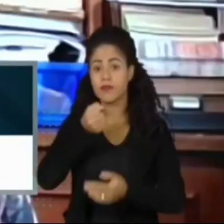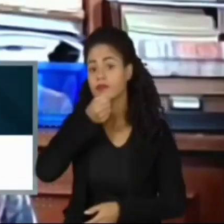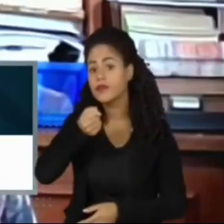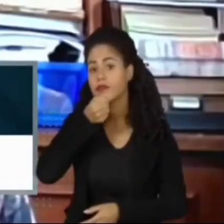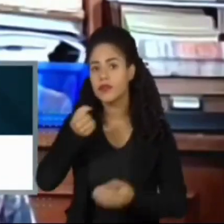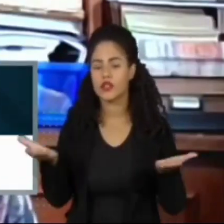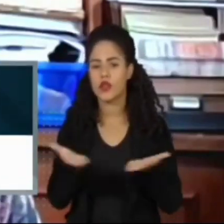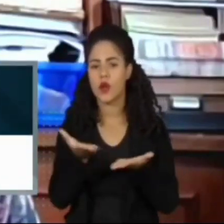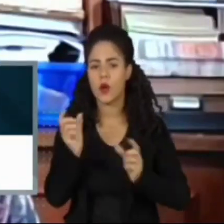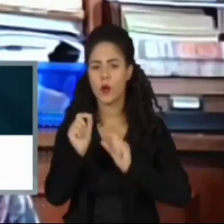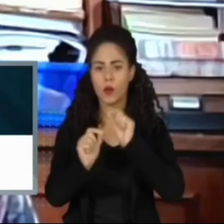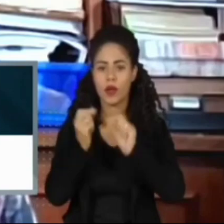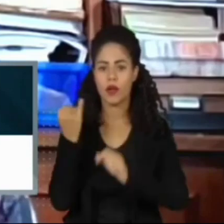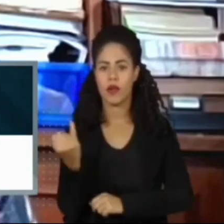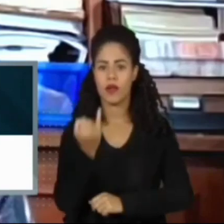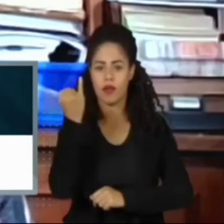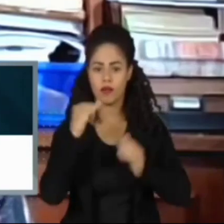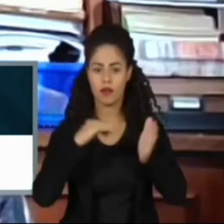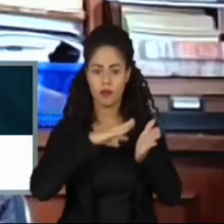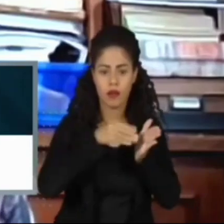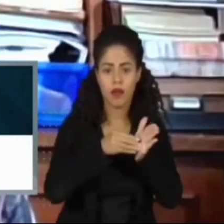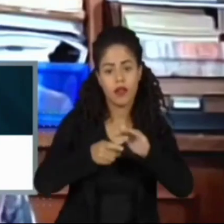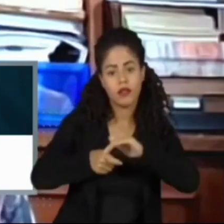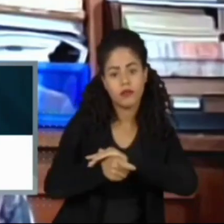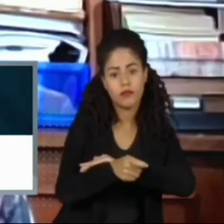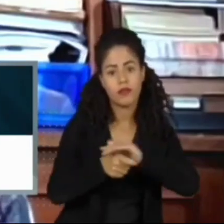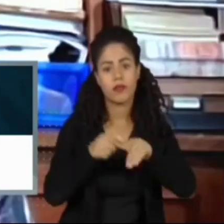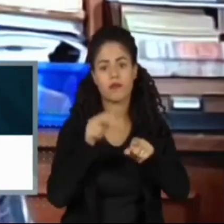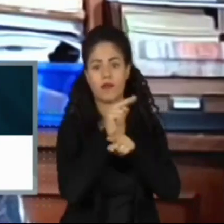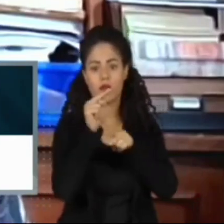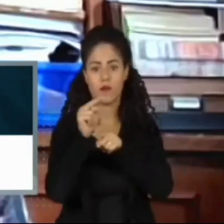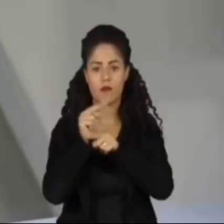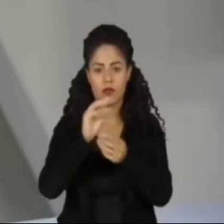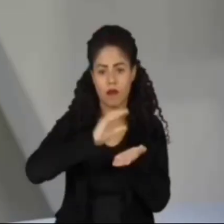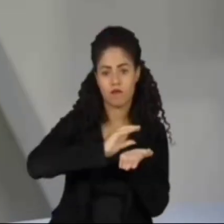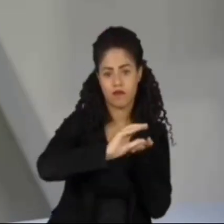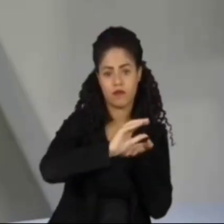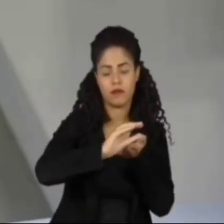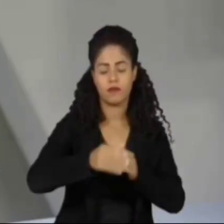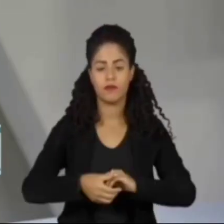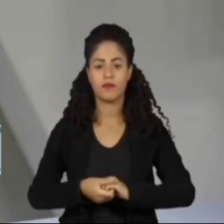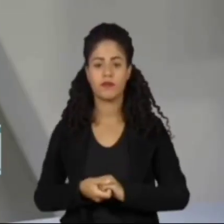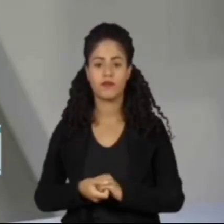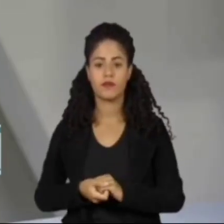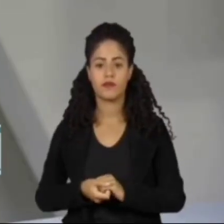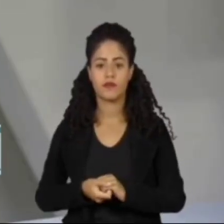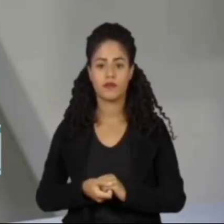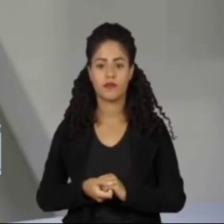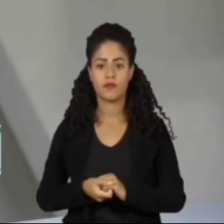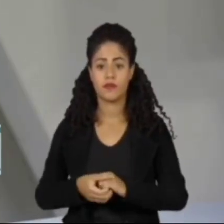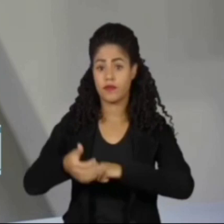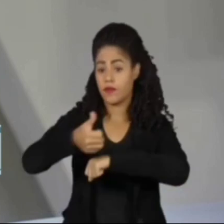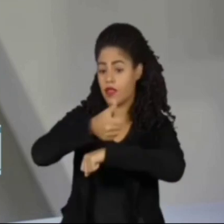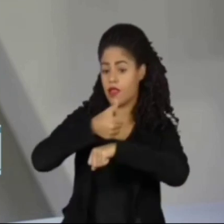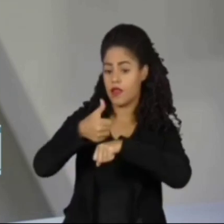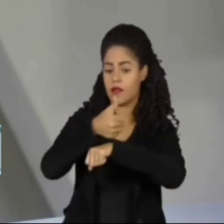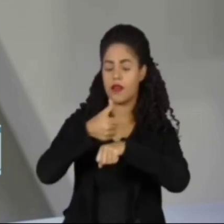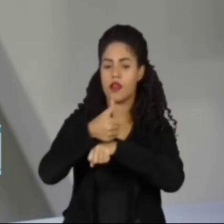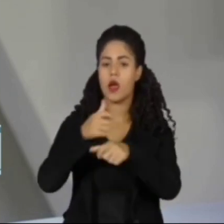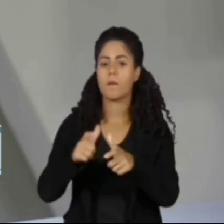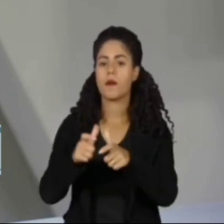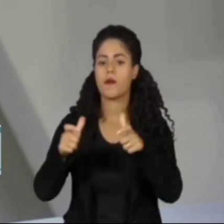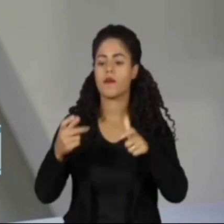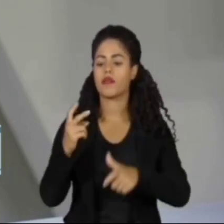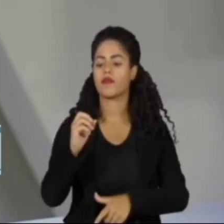importância do Fundo Amazônia para a preservação da floresta. As profissões que estarão em alta em